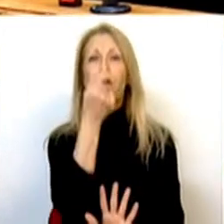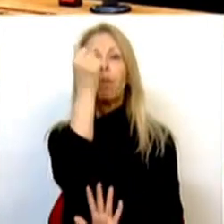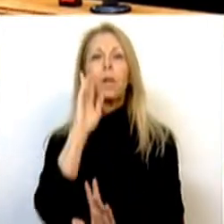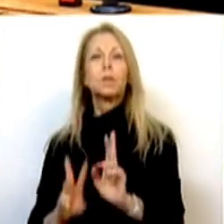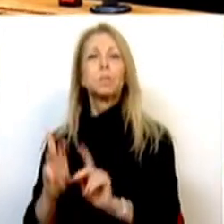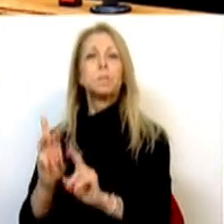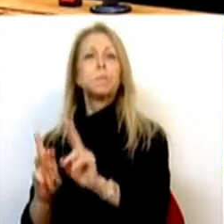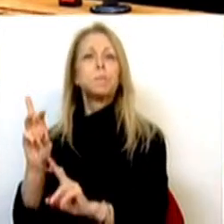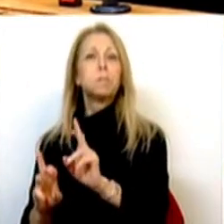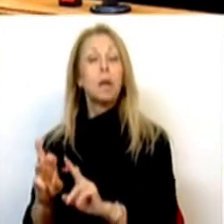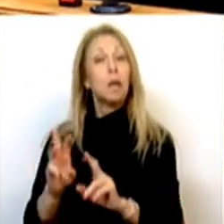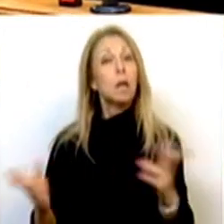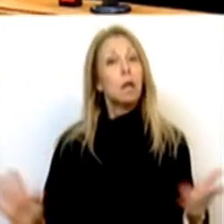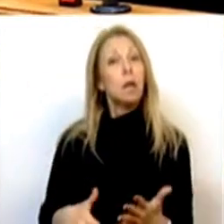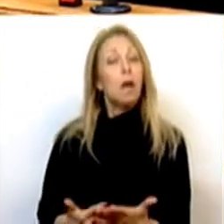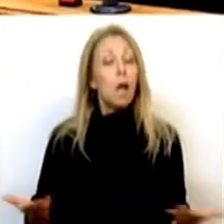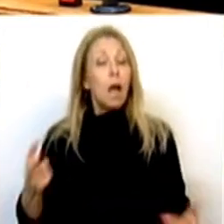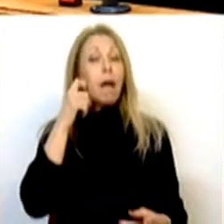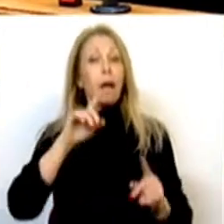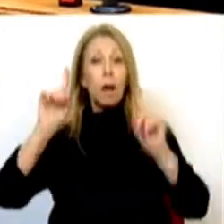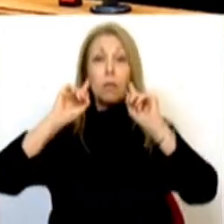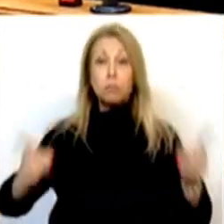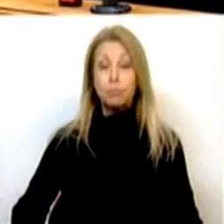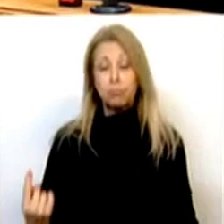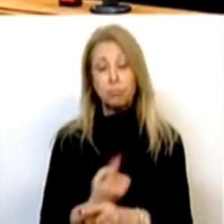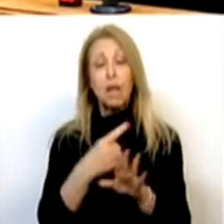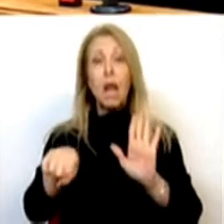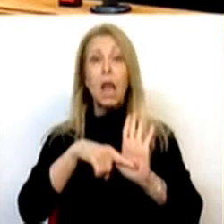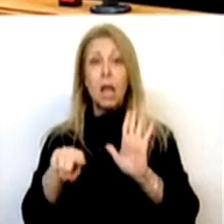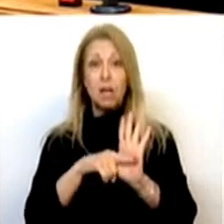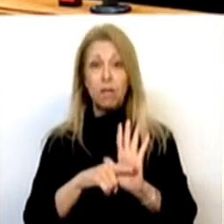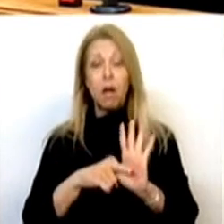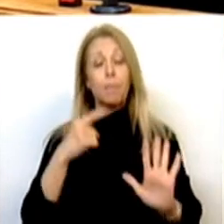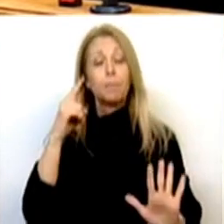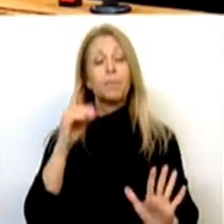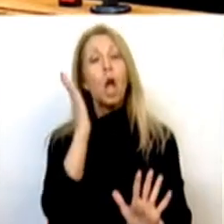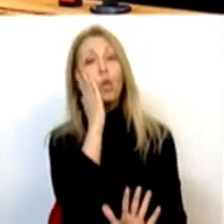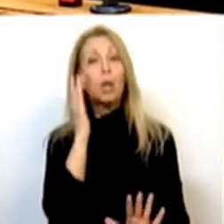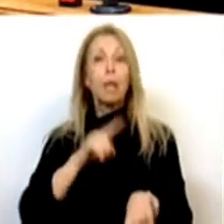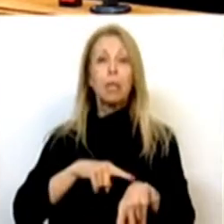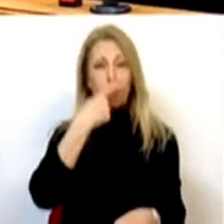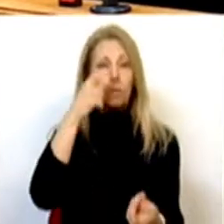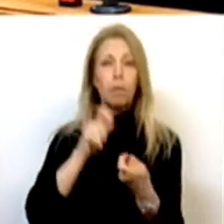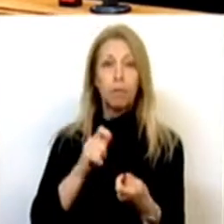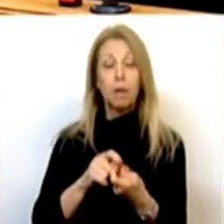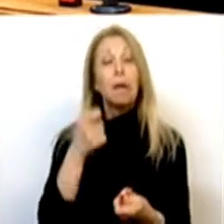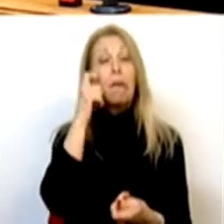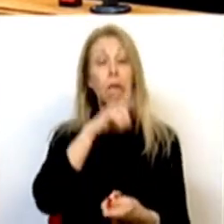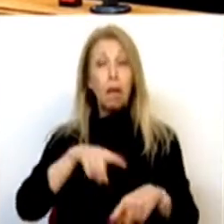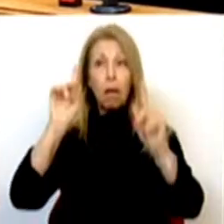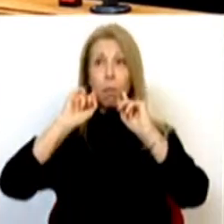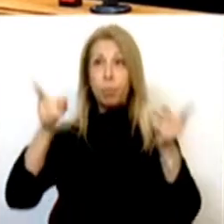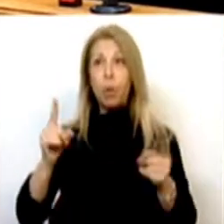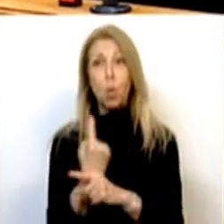Quem ignora propositadamente as externalidades negativas do alojamento local. Quem ignora as externalidades